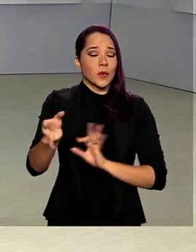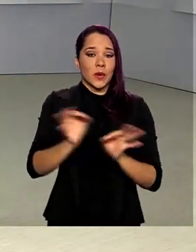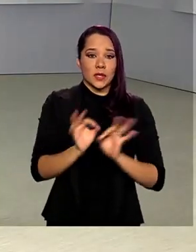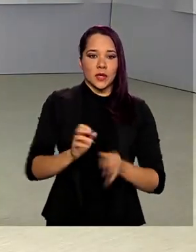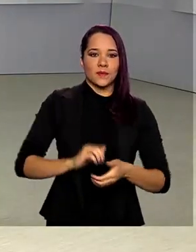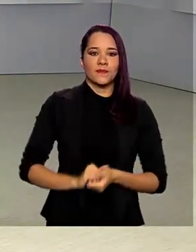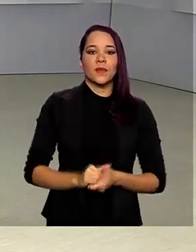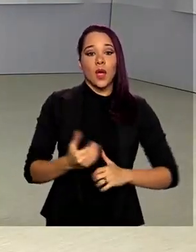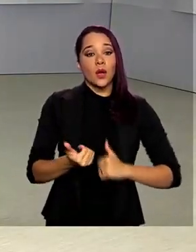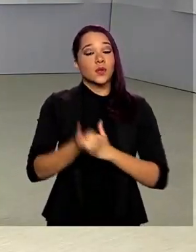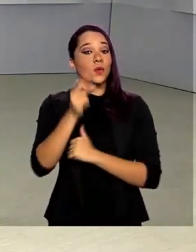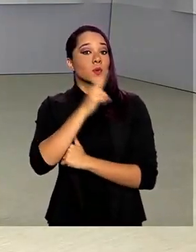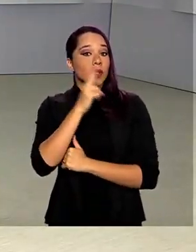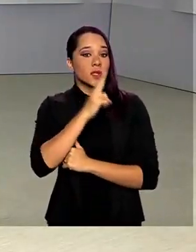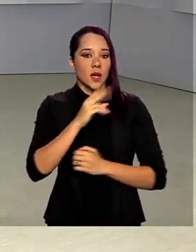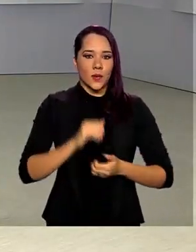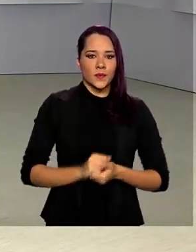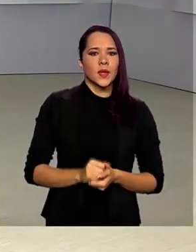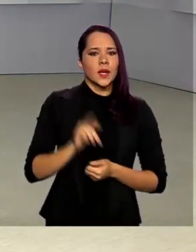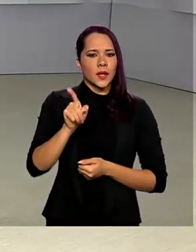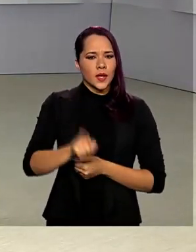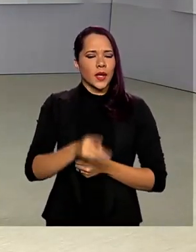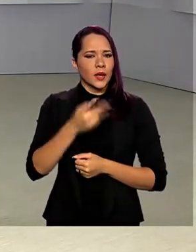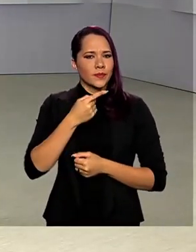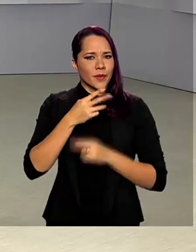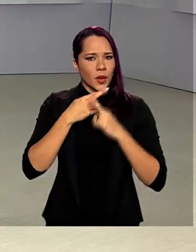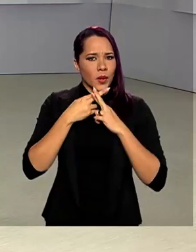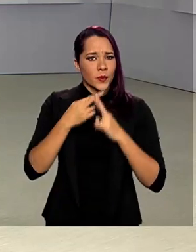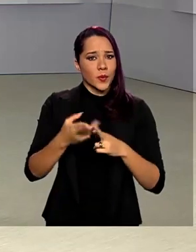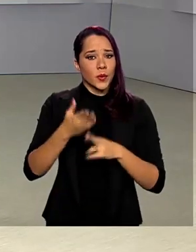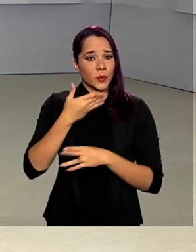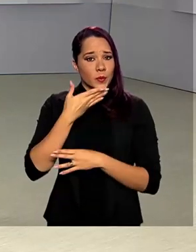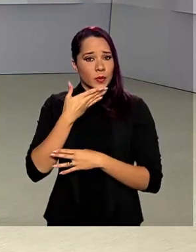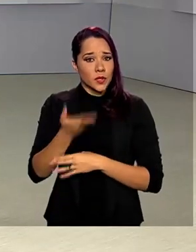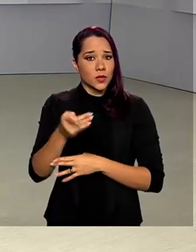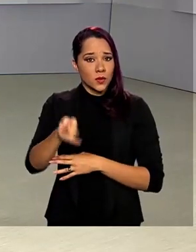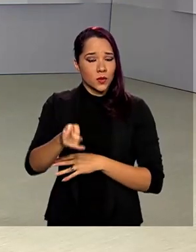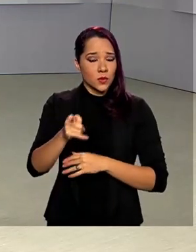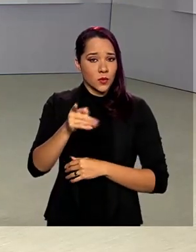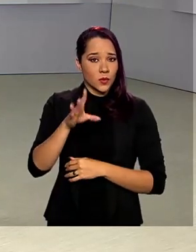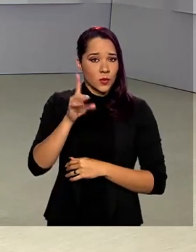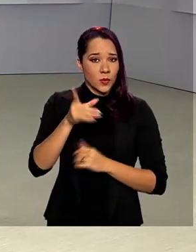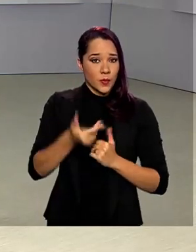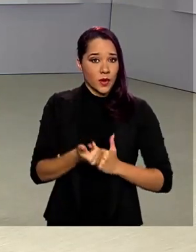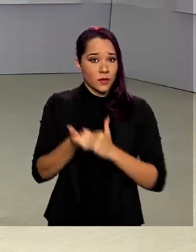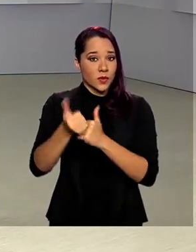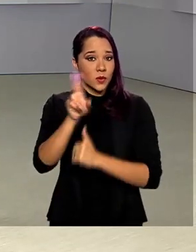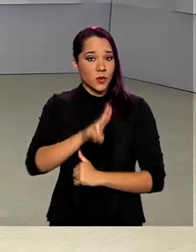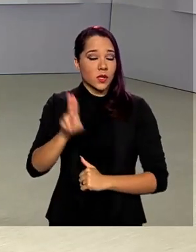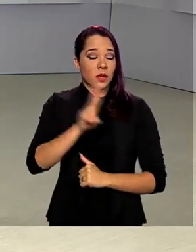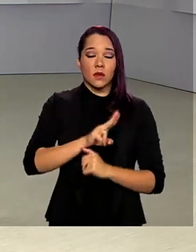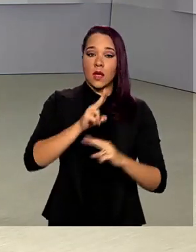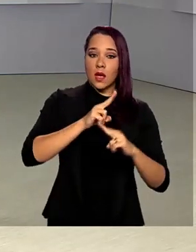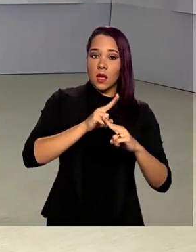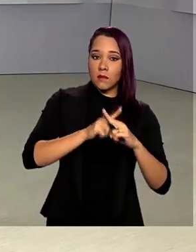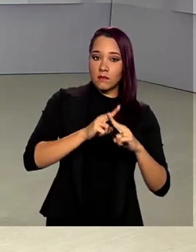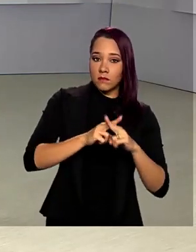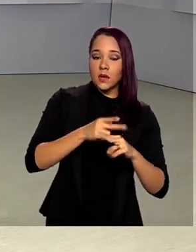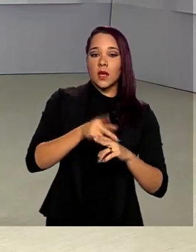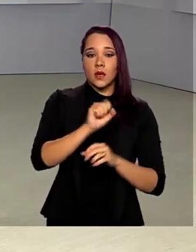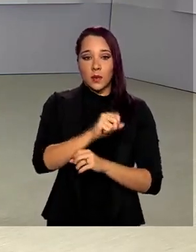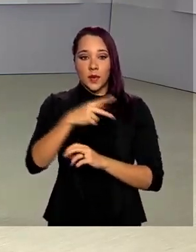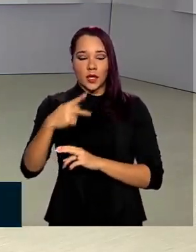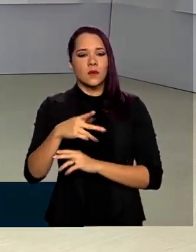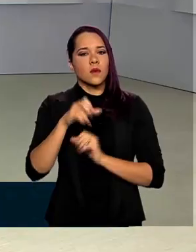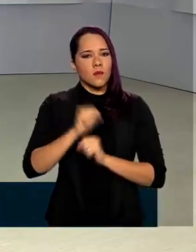Auxílio emergencial. Quem contestou os resultados dos pedidos do benefício por meio do aplicativo e site da Caixa já